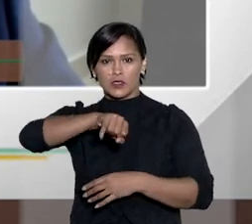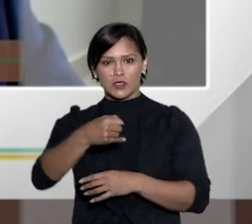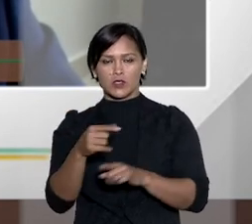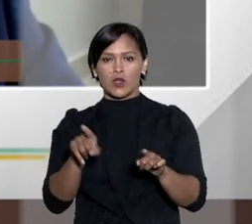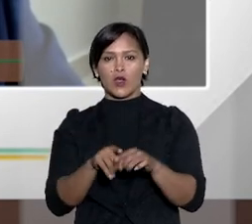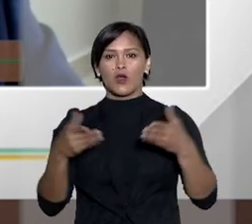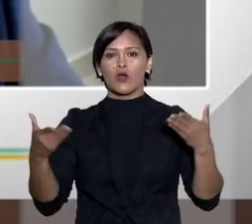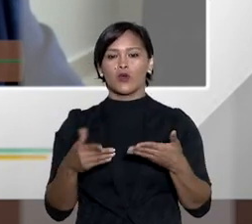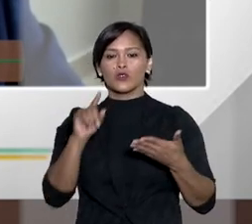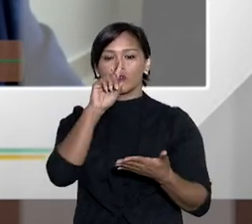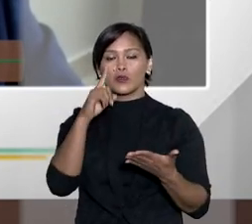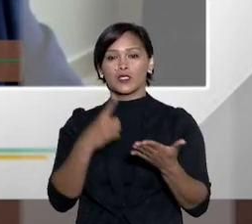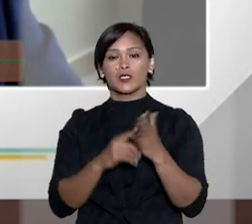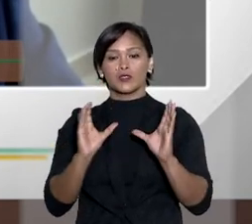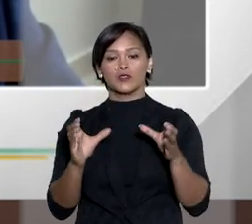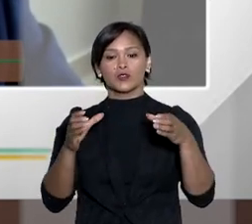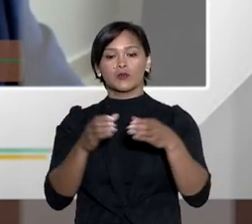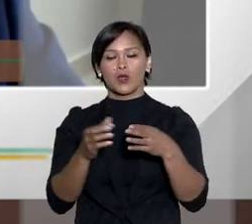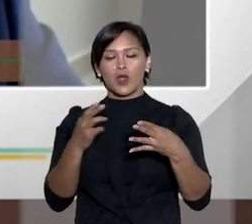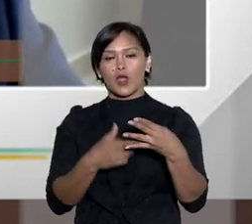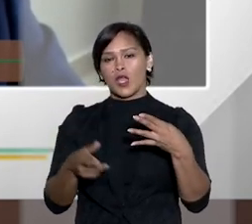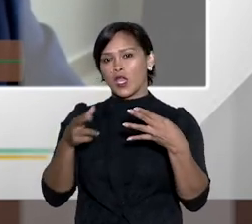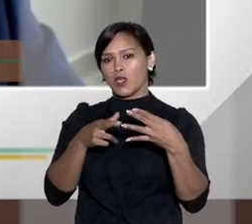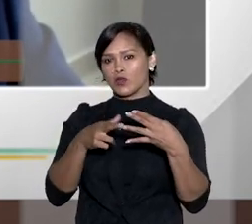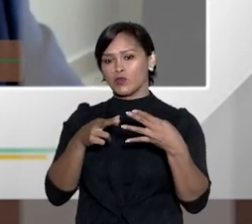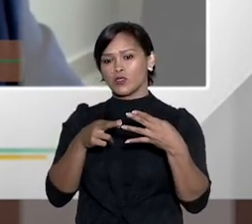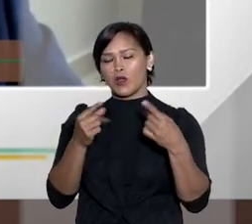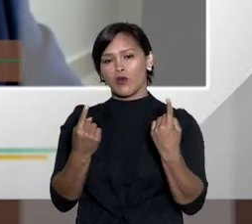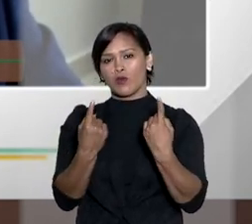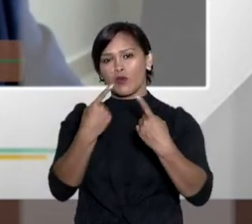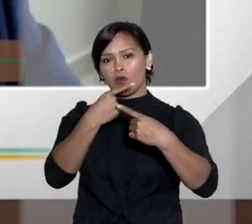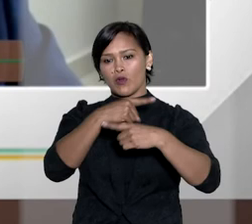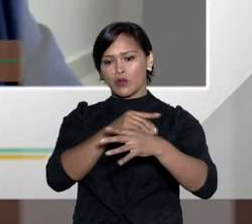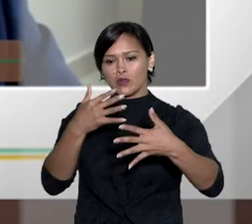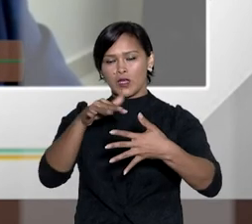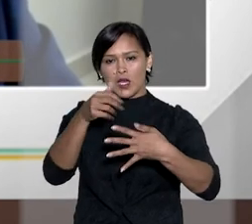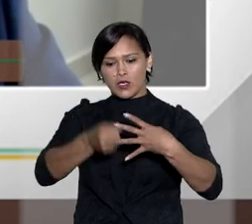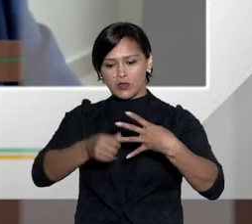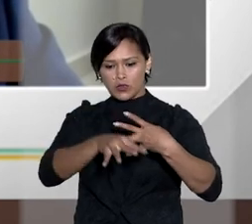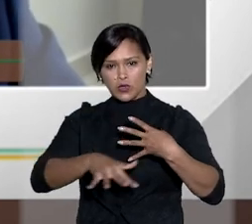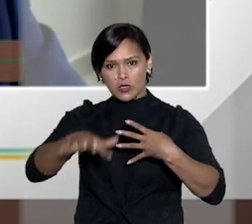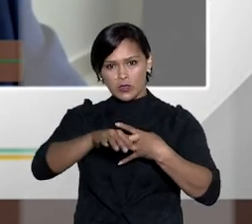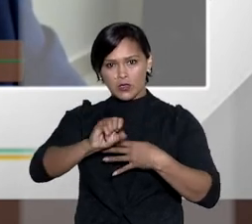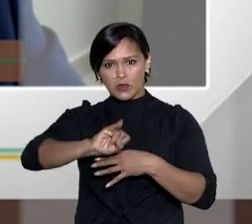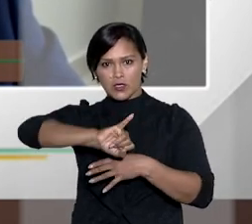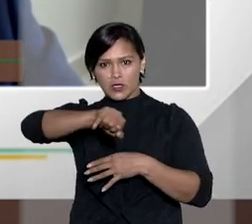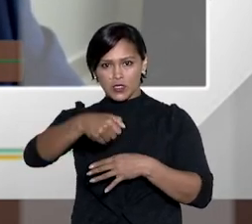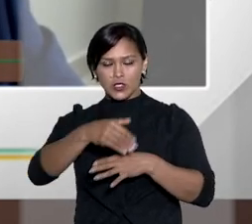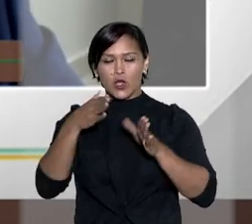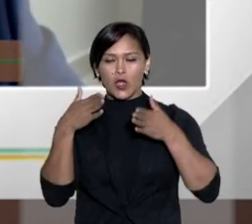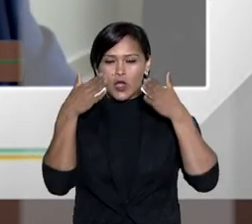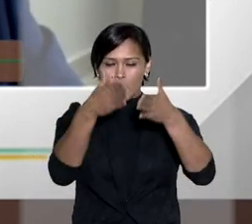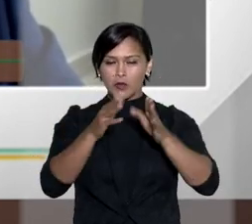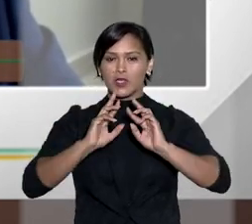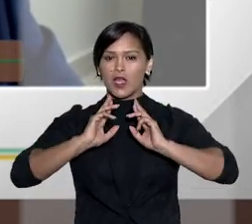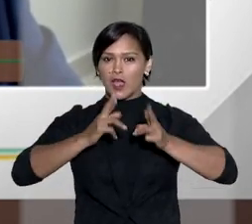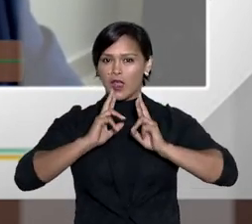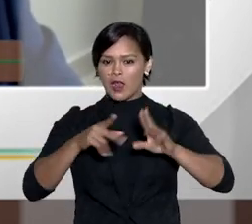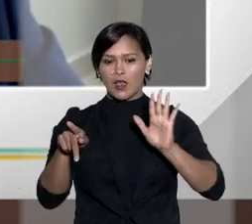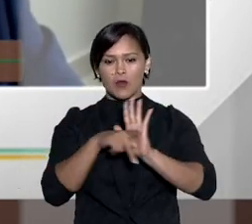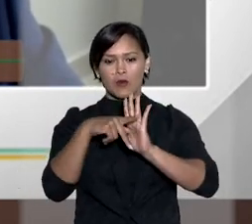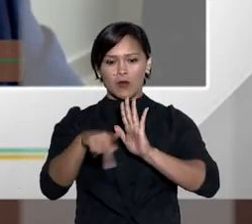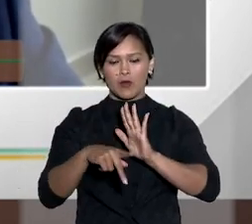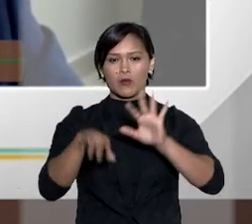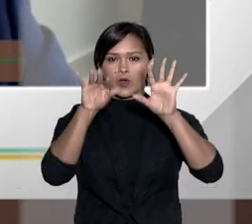que contrariarem a decisão do STJ então hoje uma decisão de uma turma recursal contrária à jurisprudência do